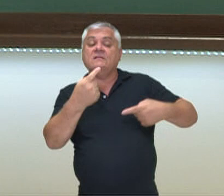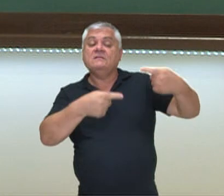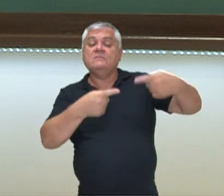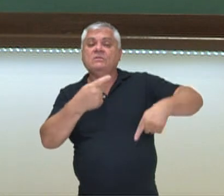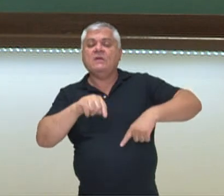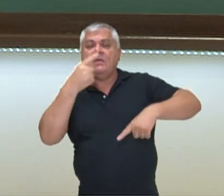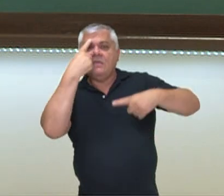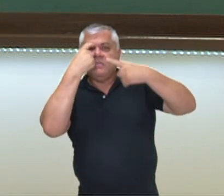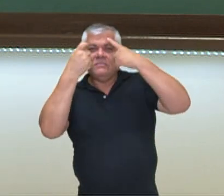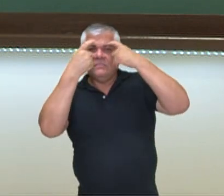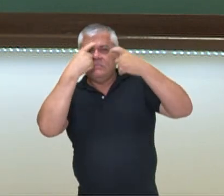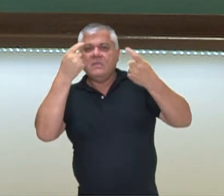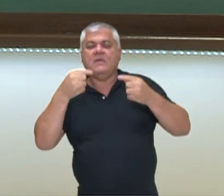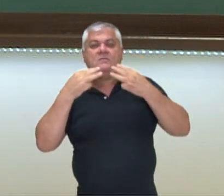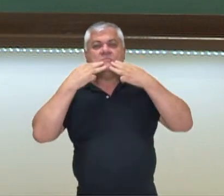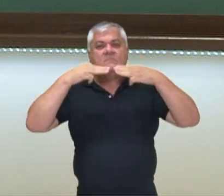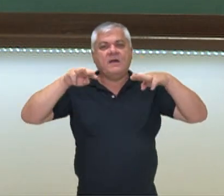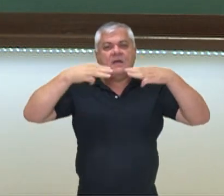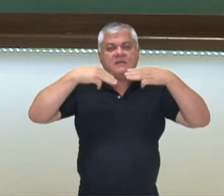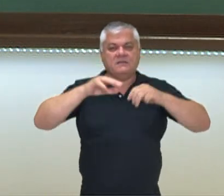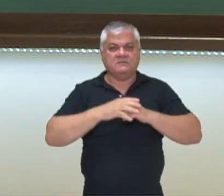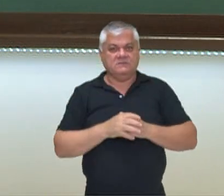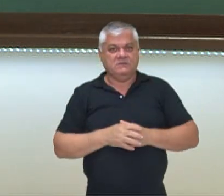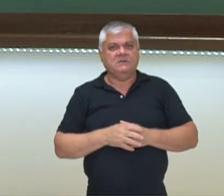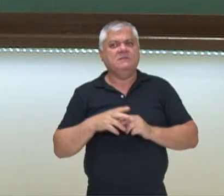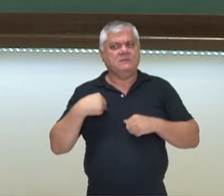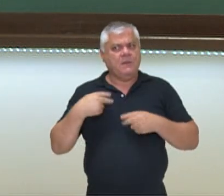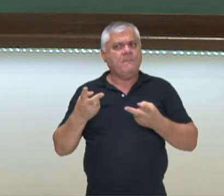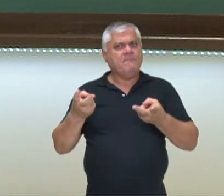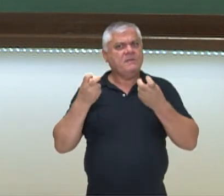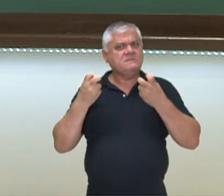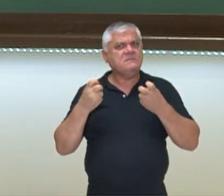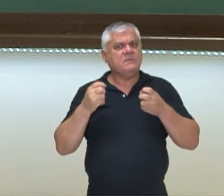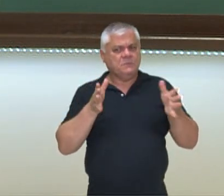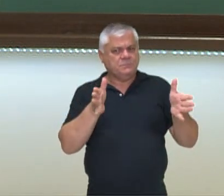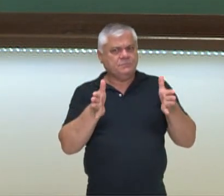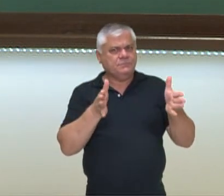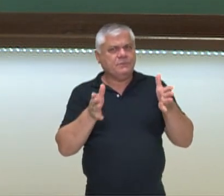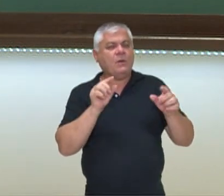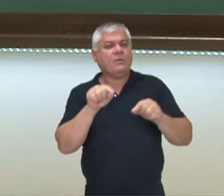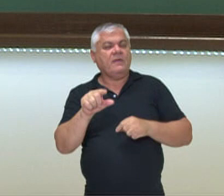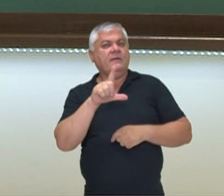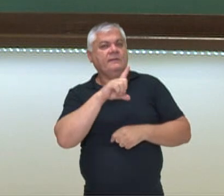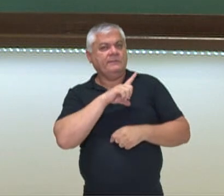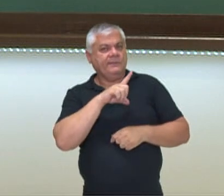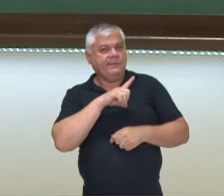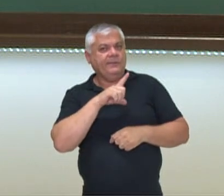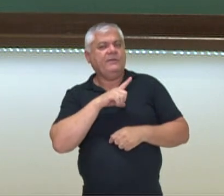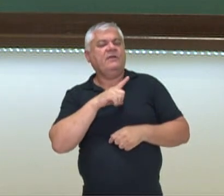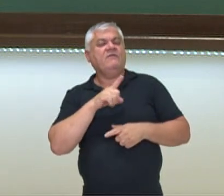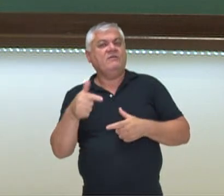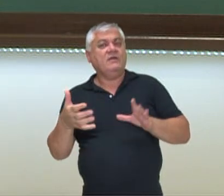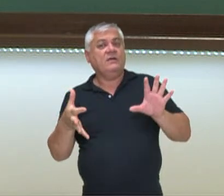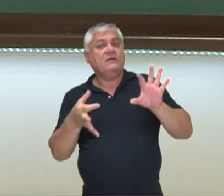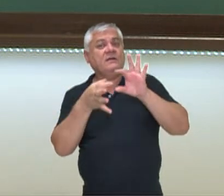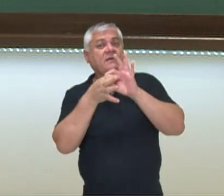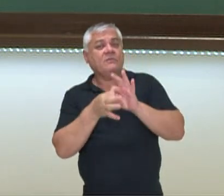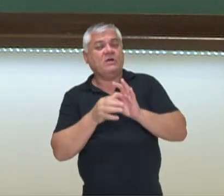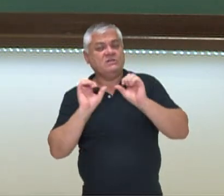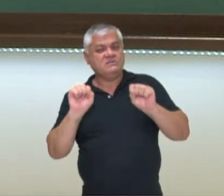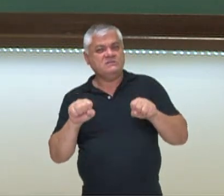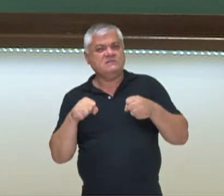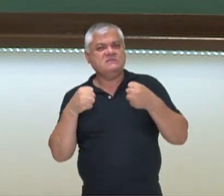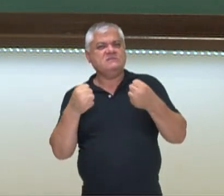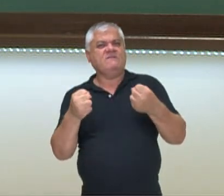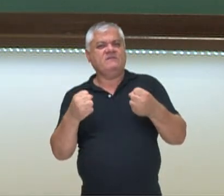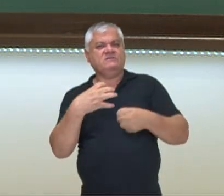ideológica do marketing. Então se viu muito naquele período que houve situações muito ligadas à defesa